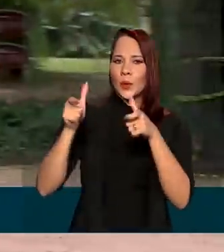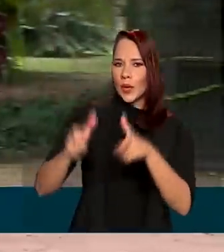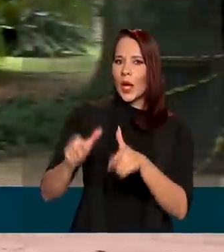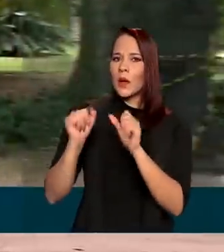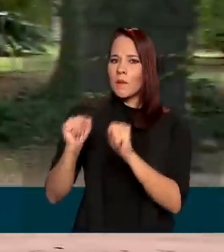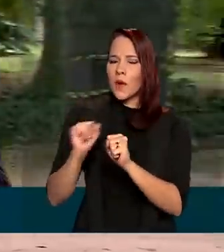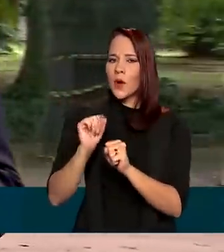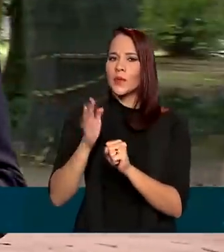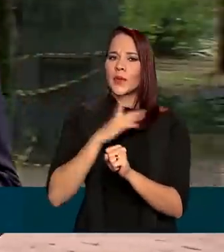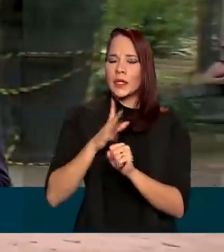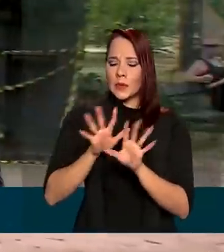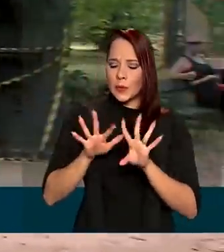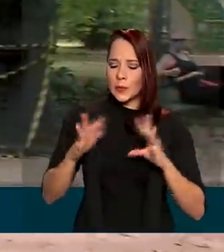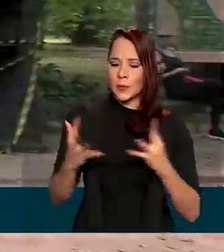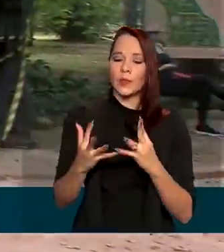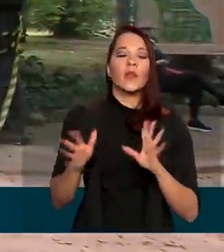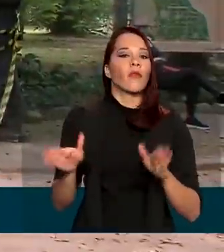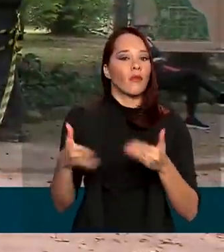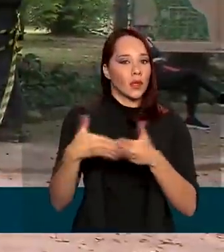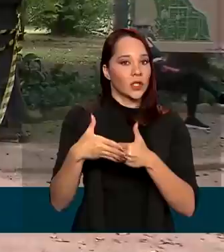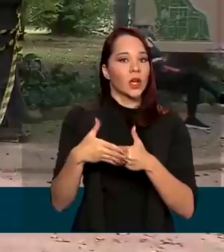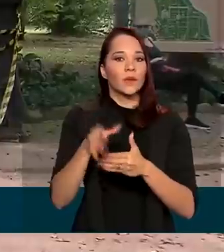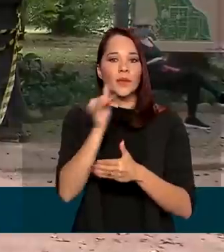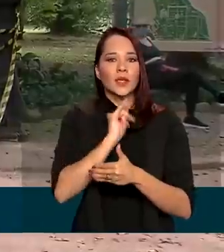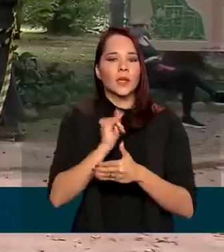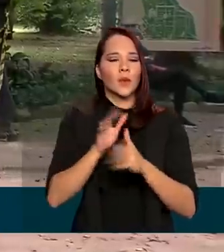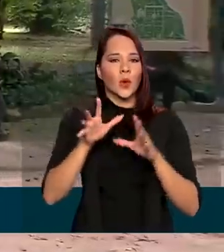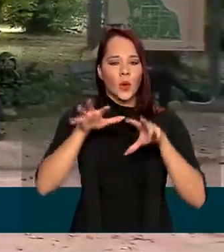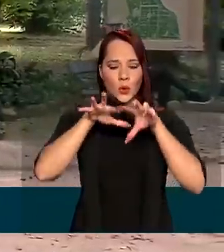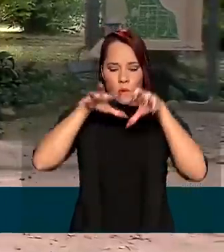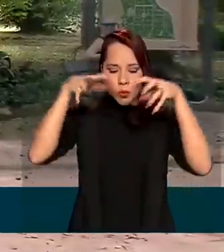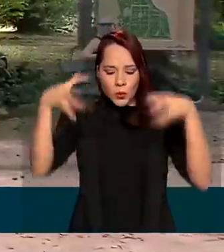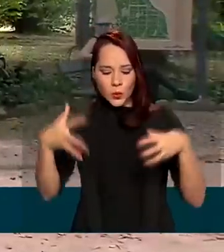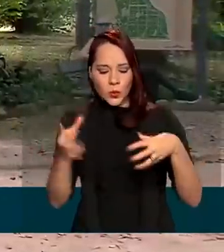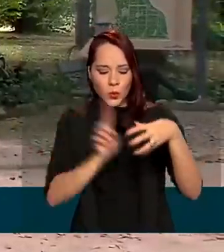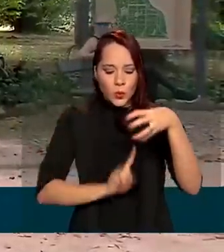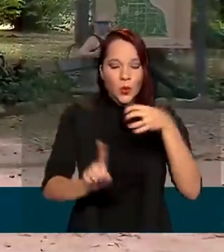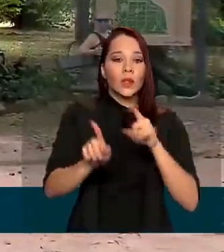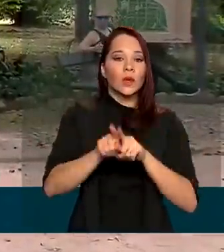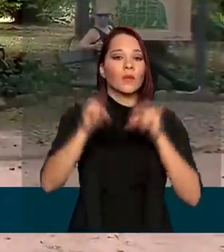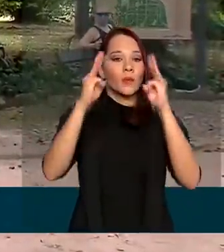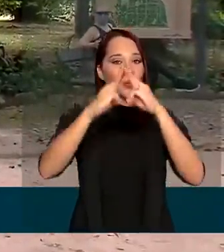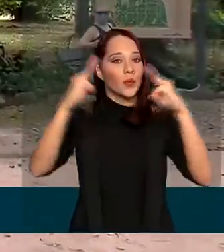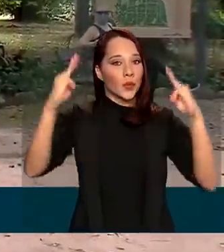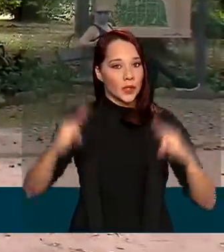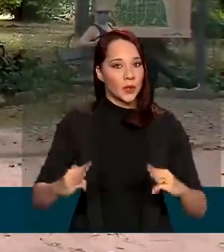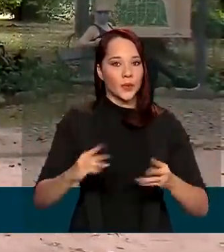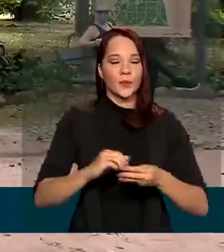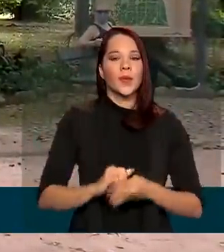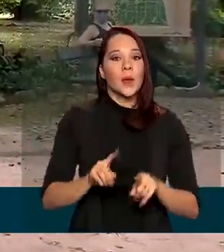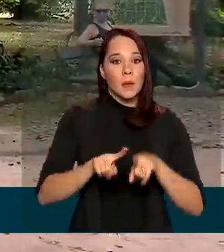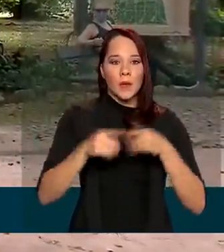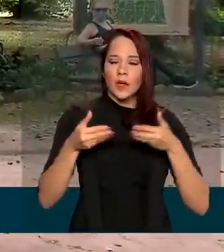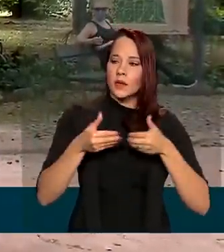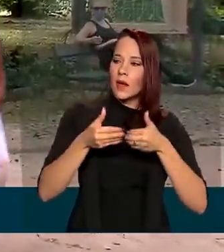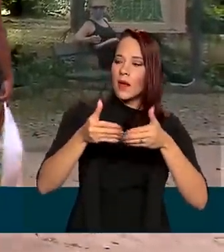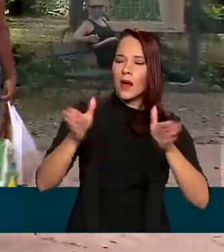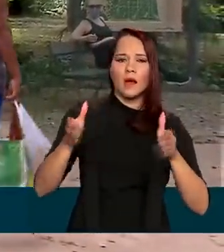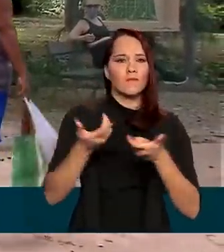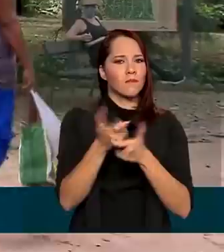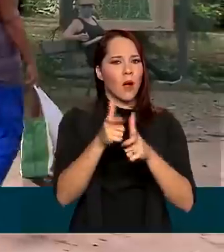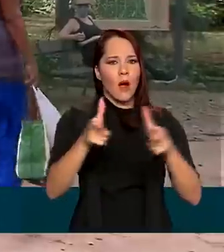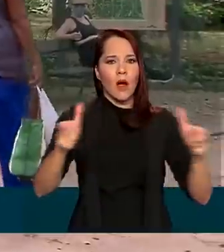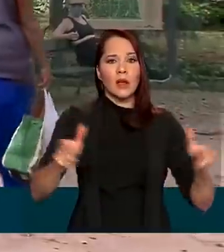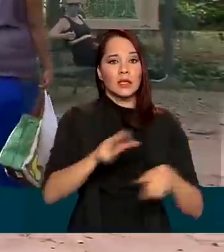pode existir um confinamento permanecem fechados, como as estufas e também o museu aqui do Jardim Botânico. Mas a área aberta é muito grande.